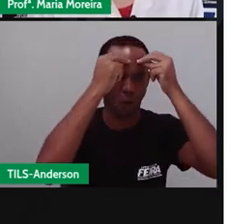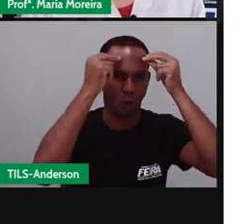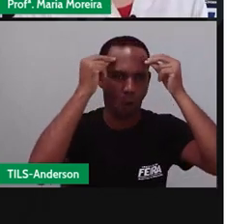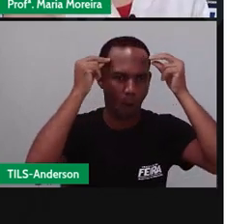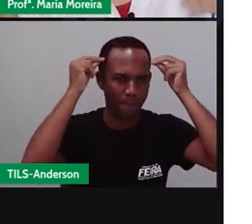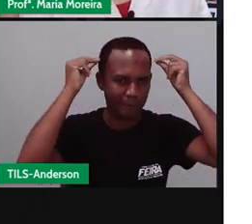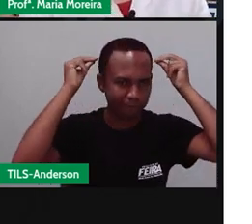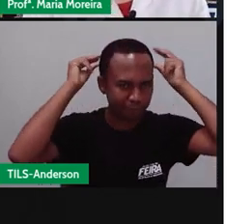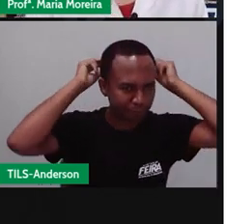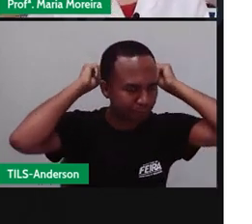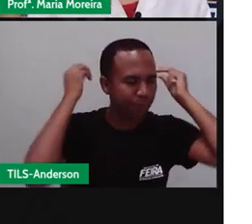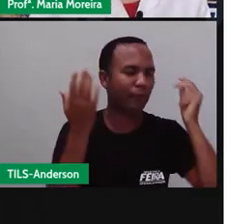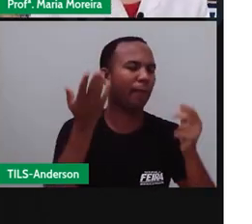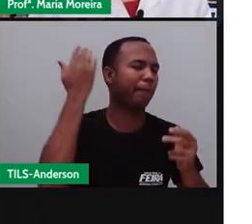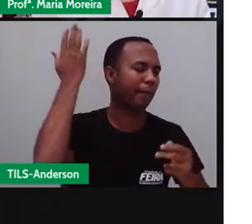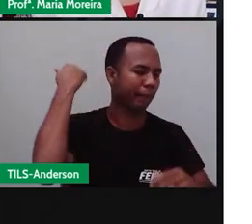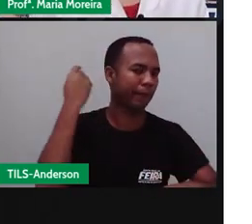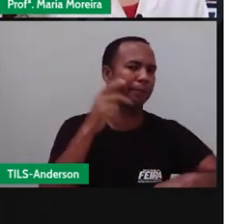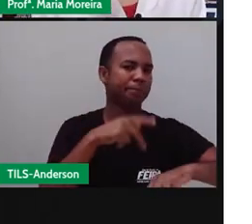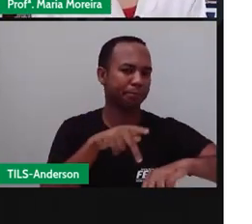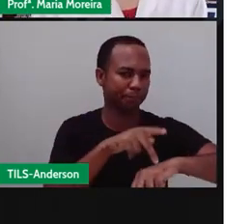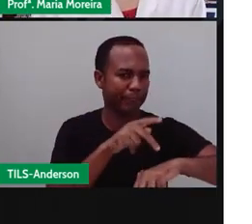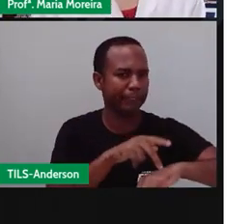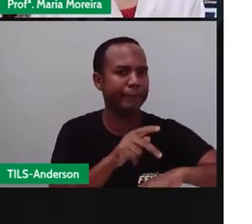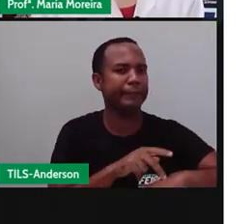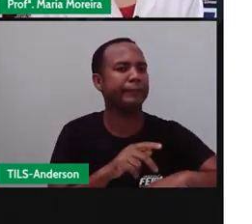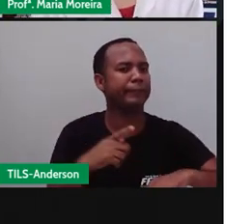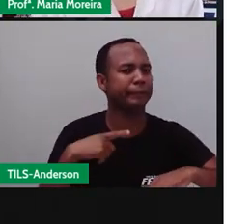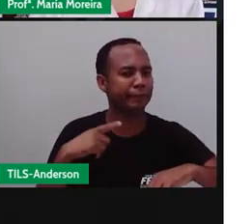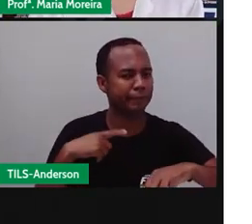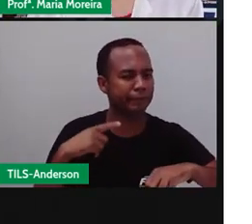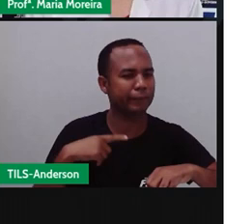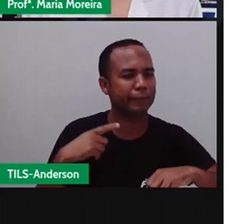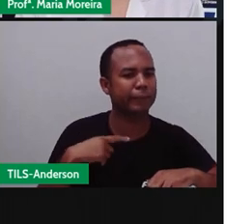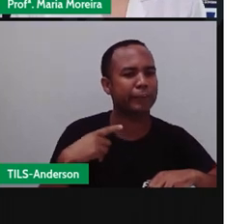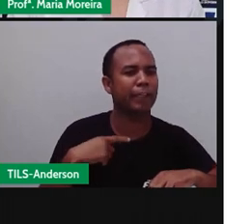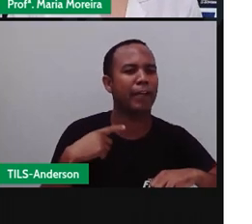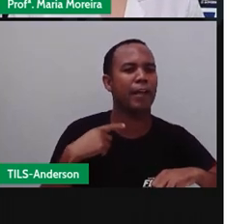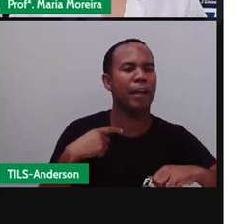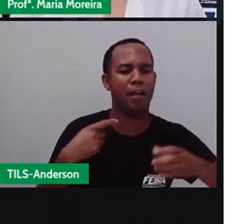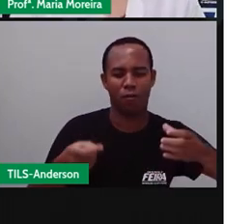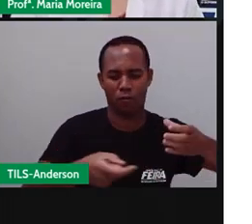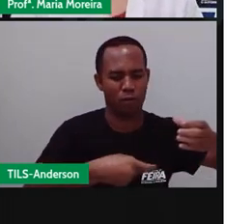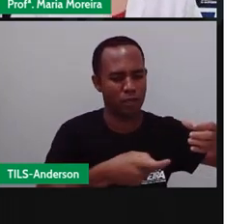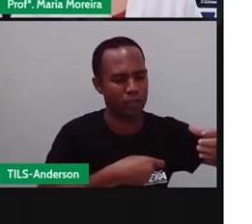né? E que essas festas eram o quê? Para comemorar a colheita.